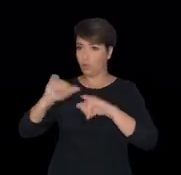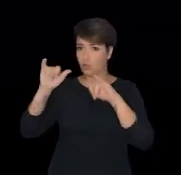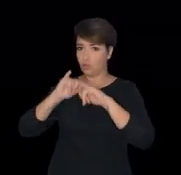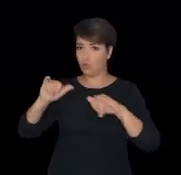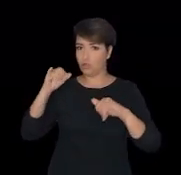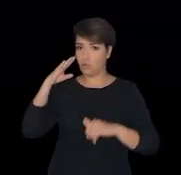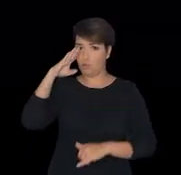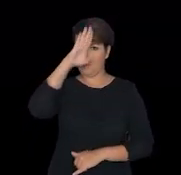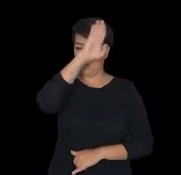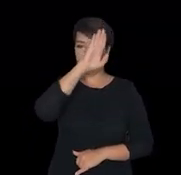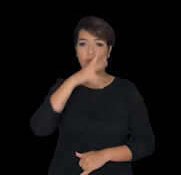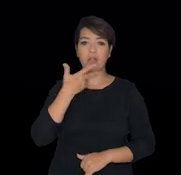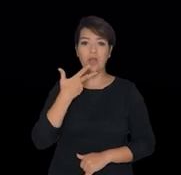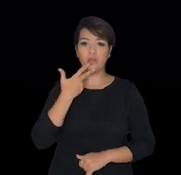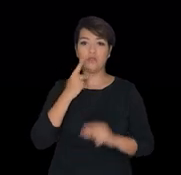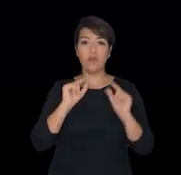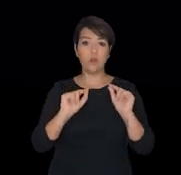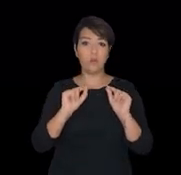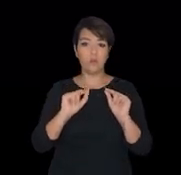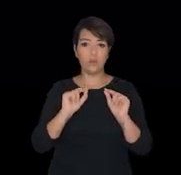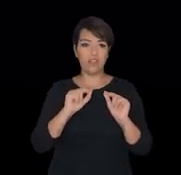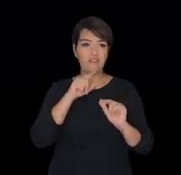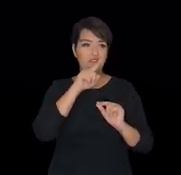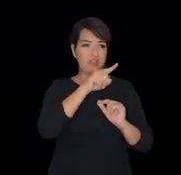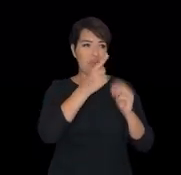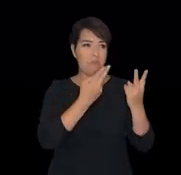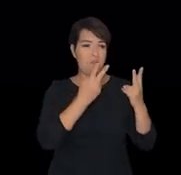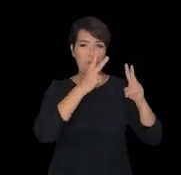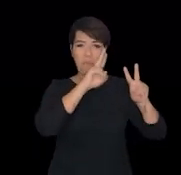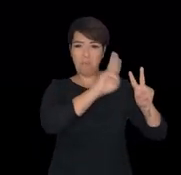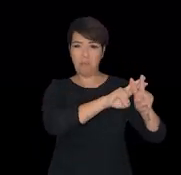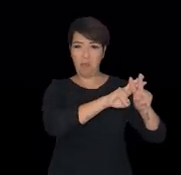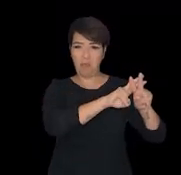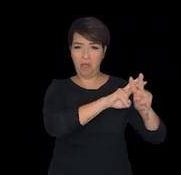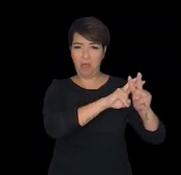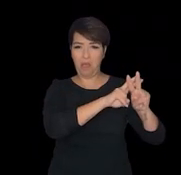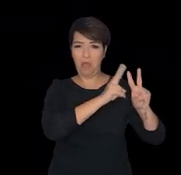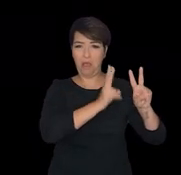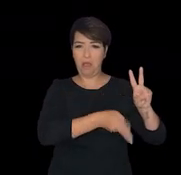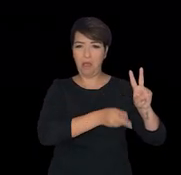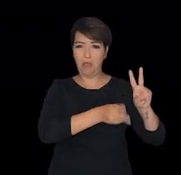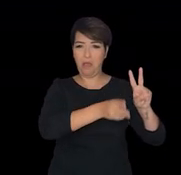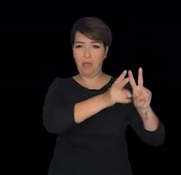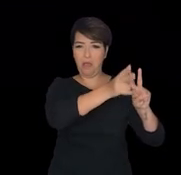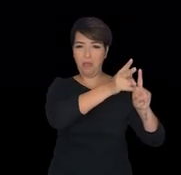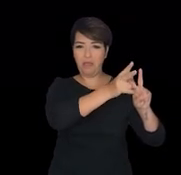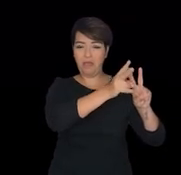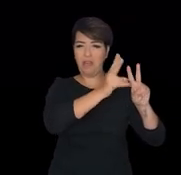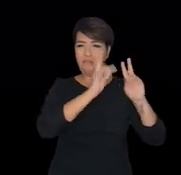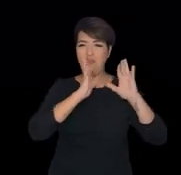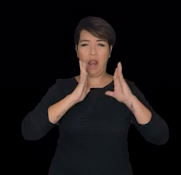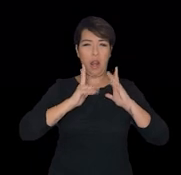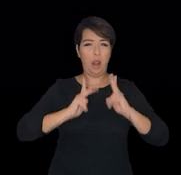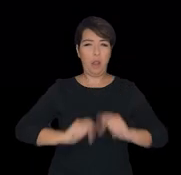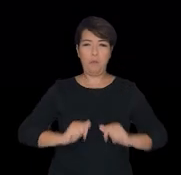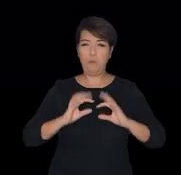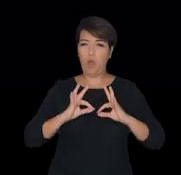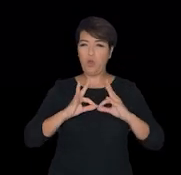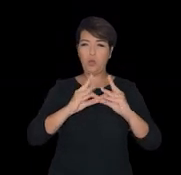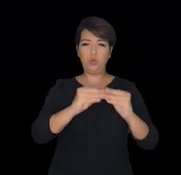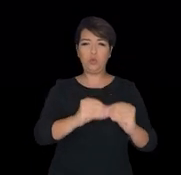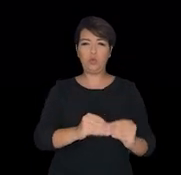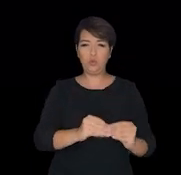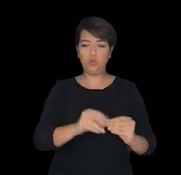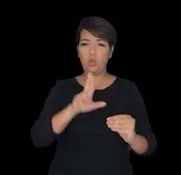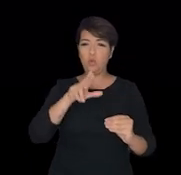acontecer na cadeia! ...institucional número 5, de 13 de dezembro de 1917... Será uma limpeza nunca